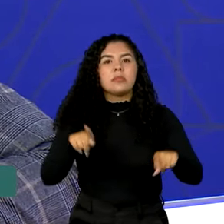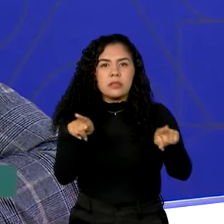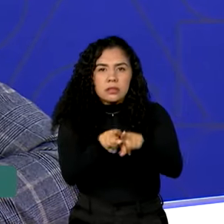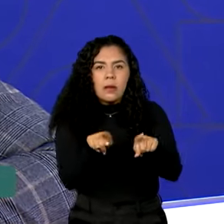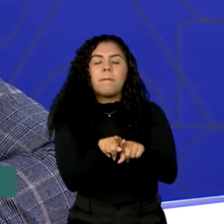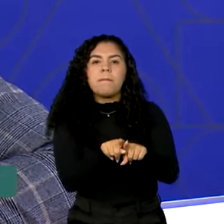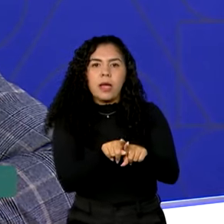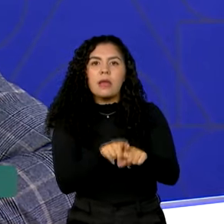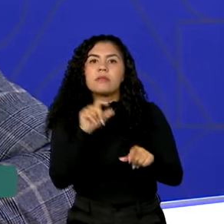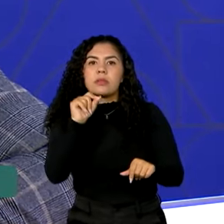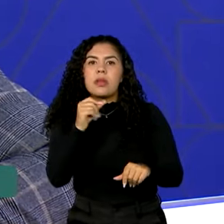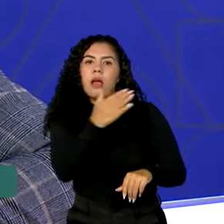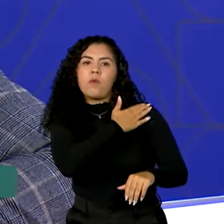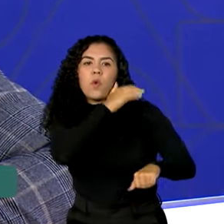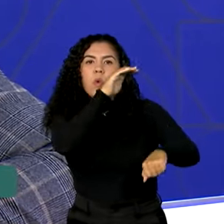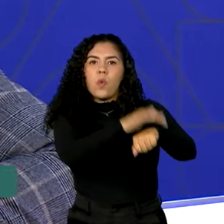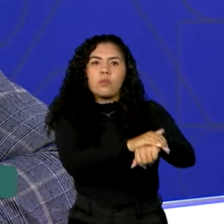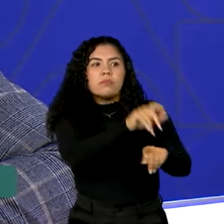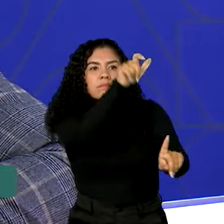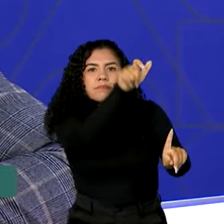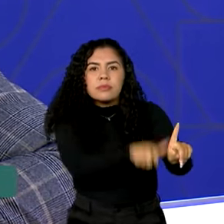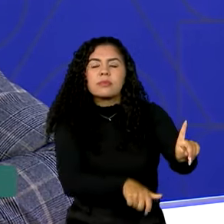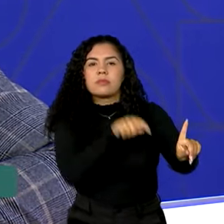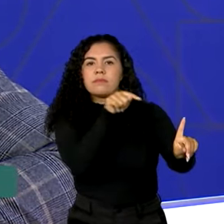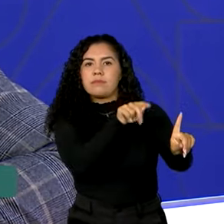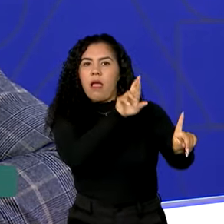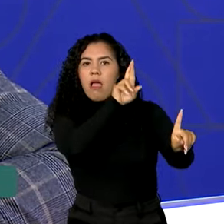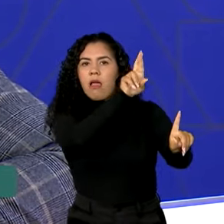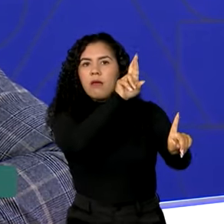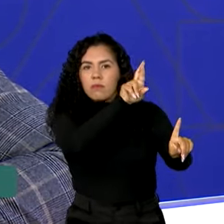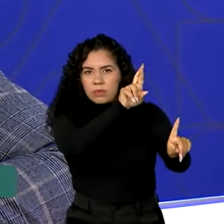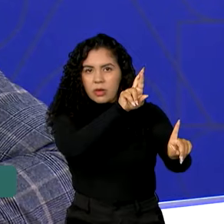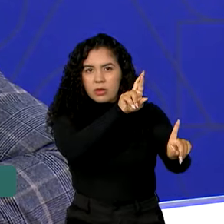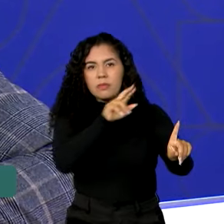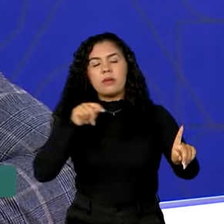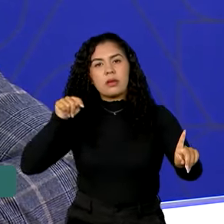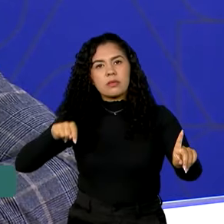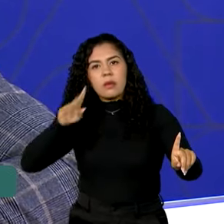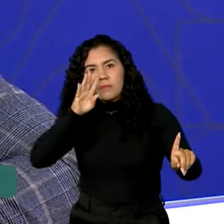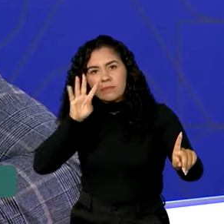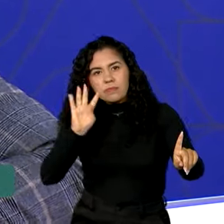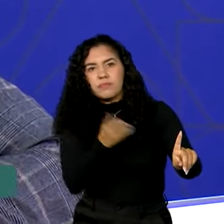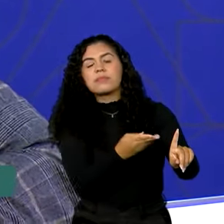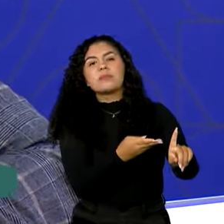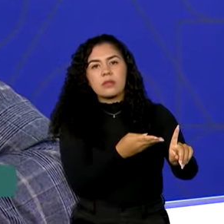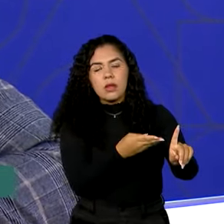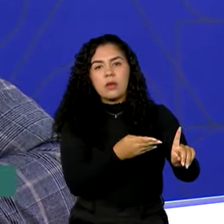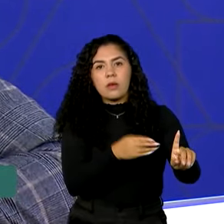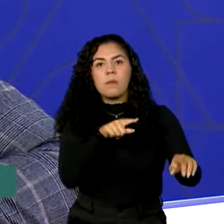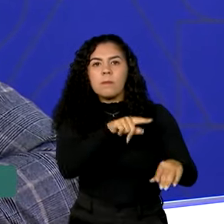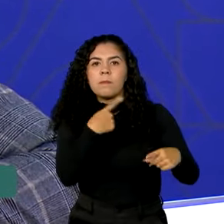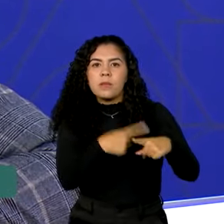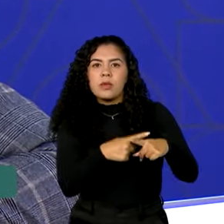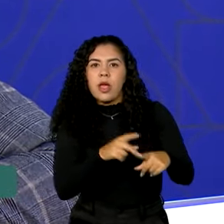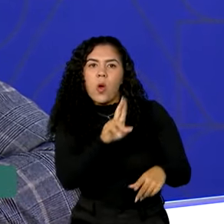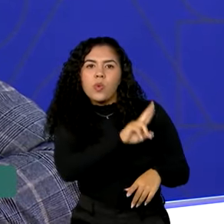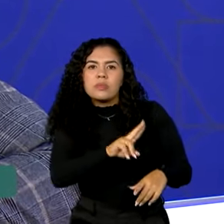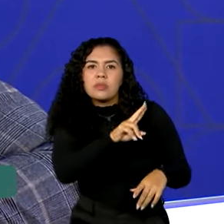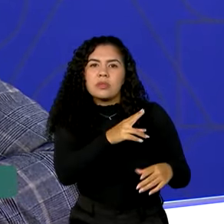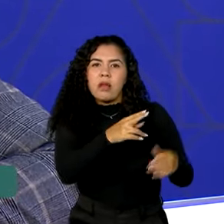quem tiver que ser responsabilizado pela administração pública pela má utilização dos recursos